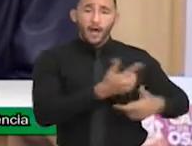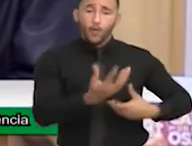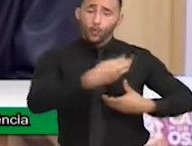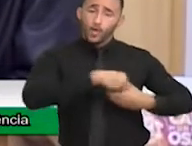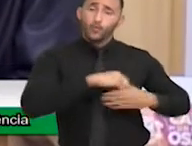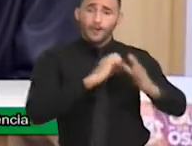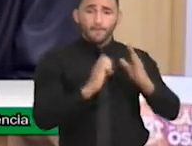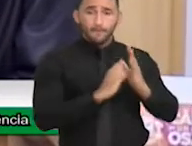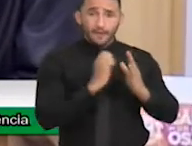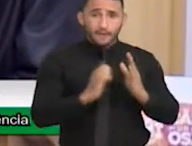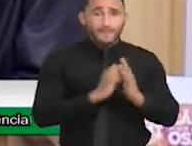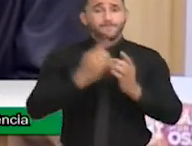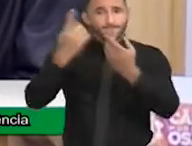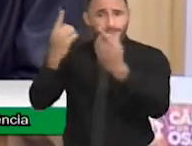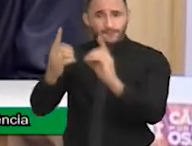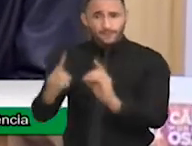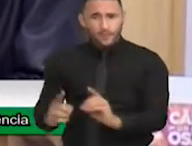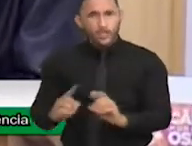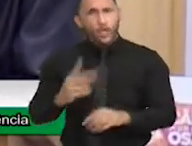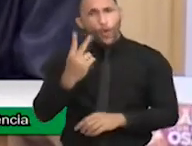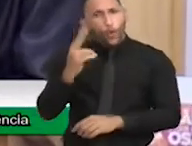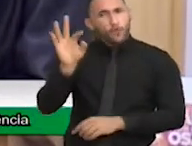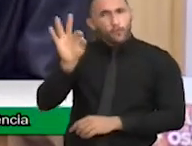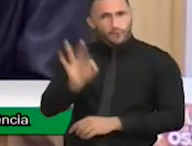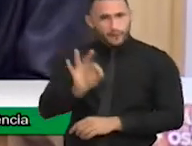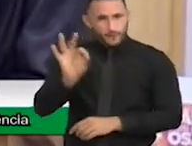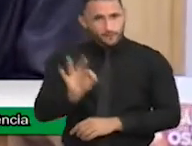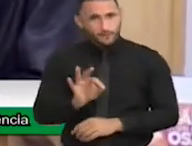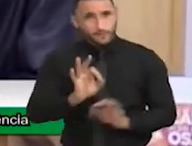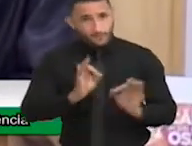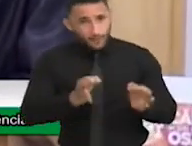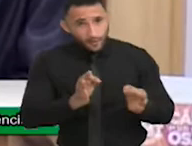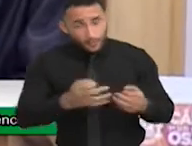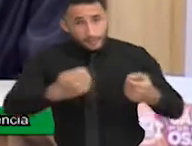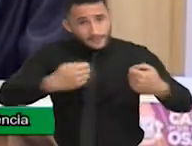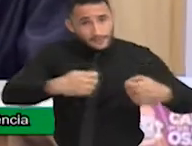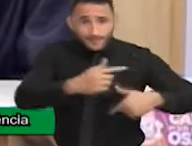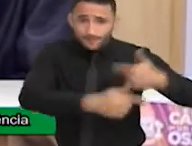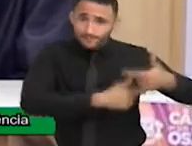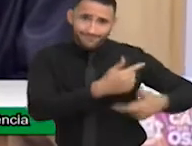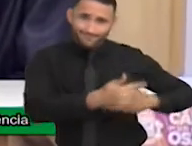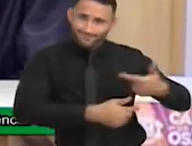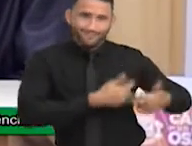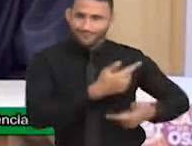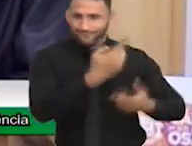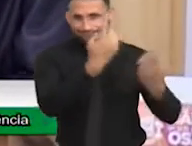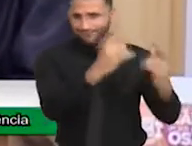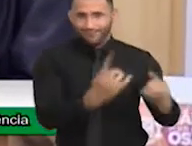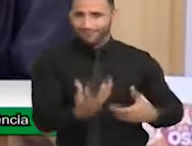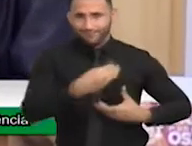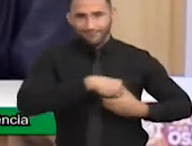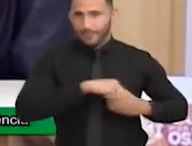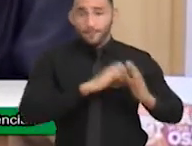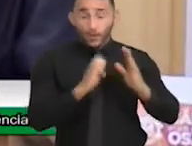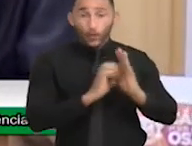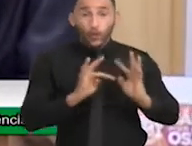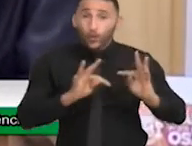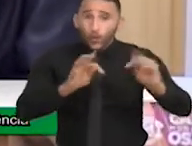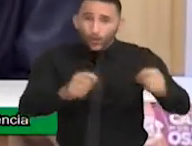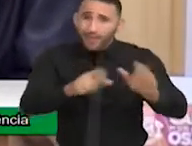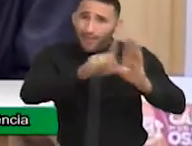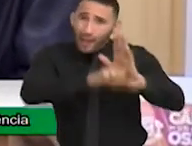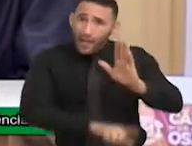tenham um percentual mínimo de 2%, que tem que ser empregado pessoa com deficiência. Então, tudo isso, senhores vereadores,